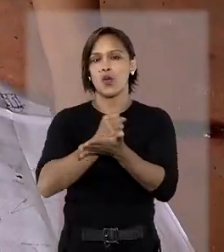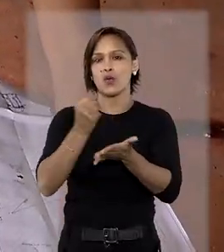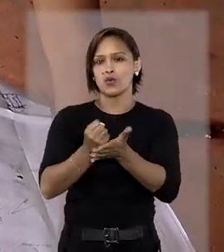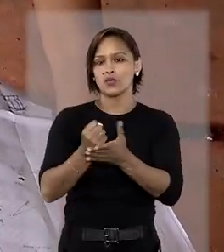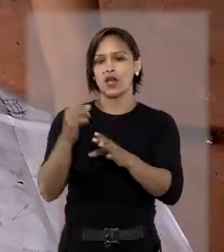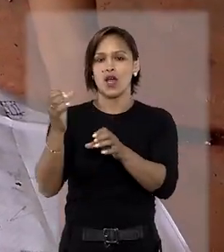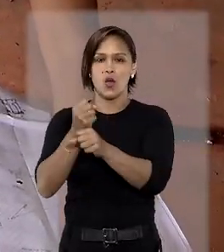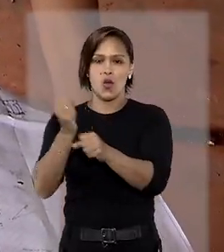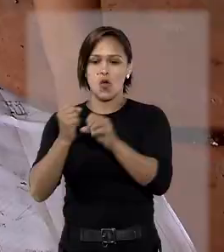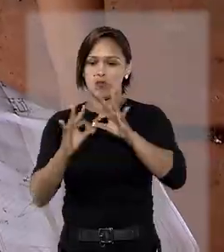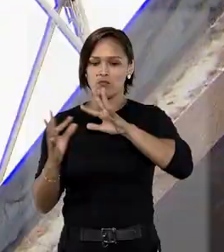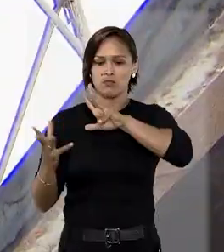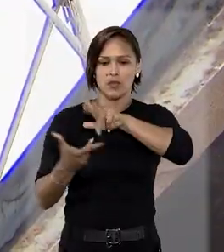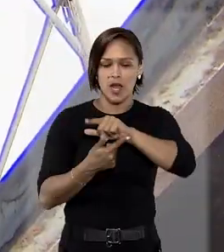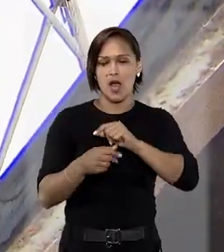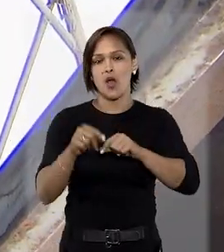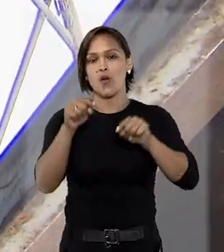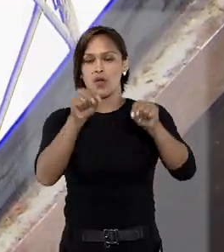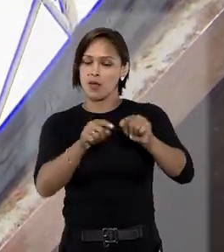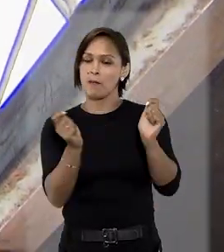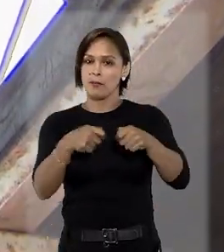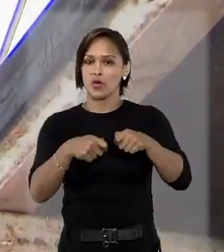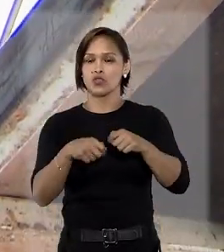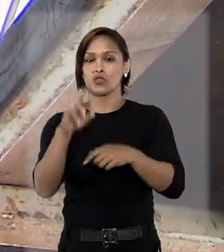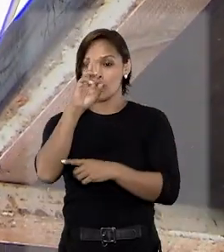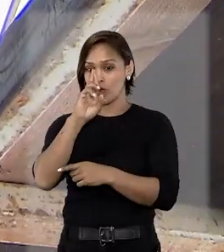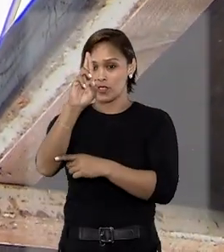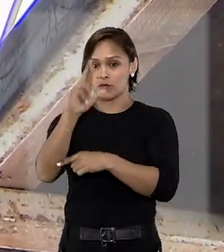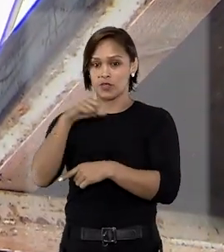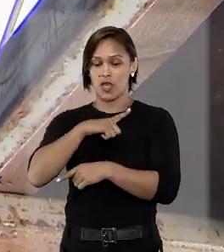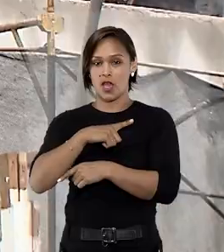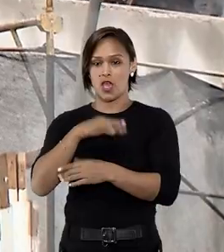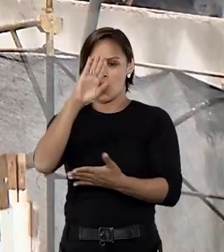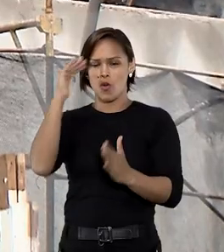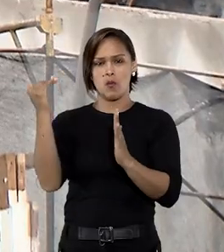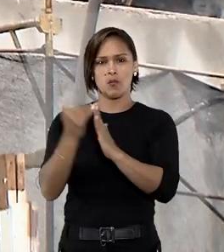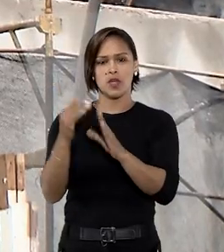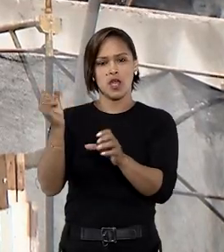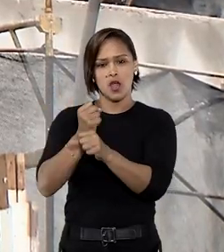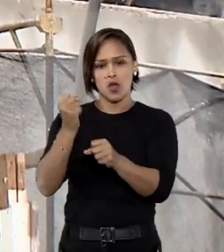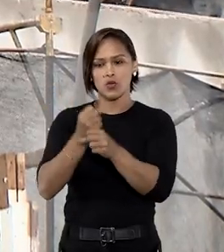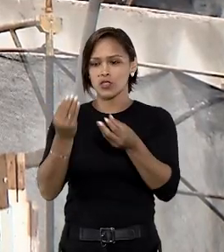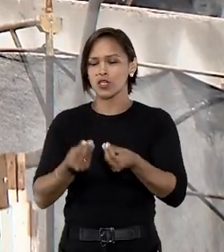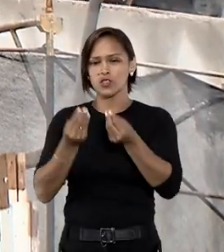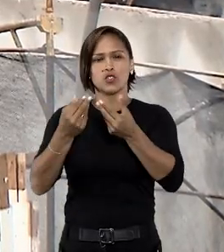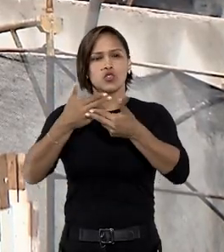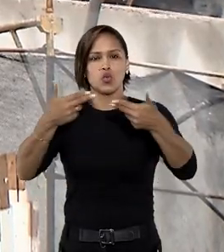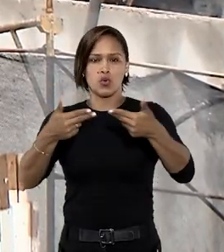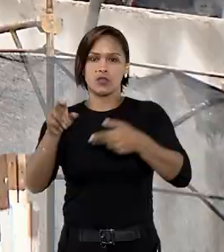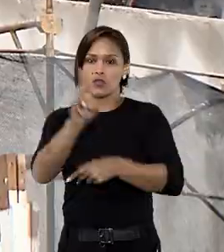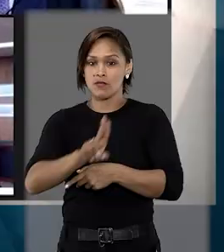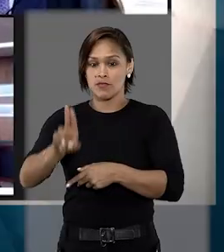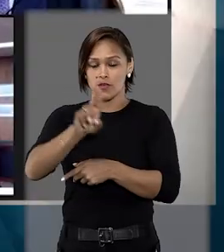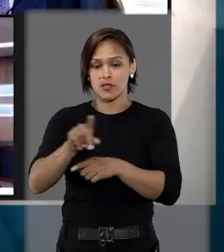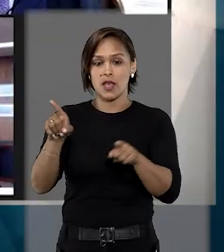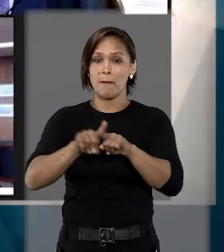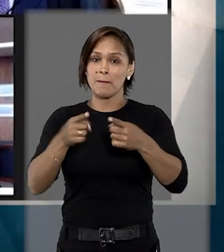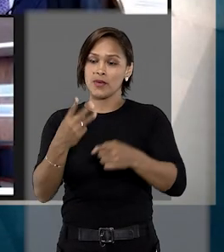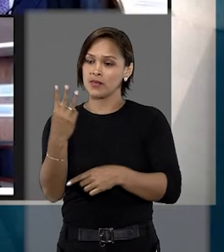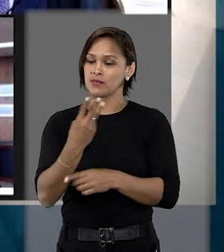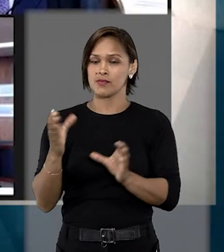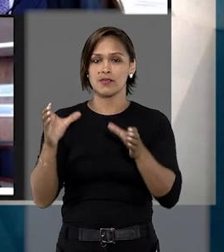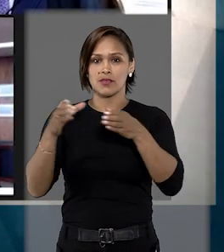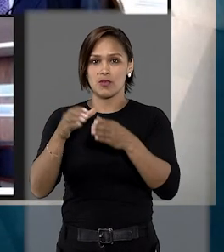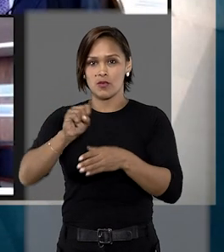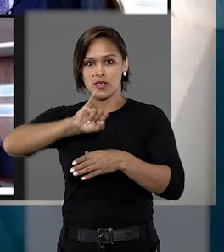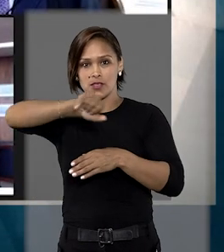de empreitada global, segundo o qual o empreiteiro se obriga a construir a obra e a fornecer os materiais. Portanto, para a 3ª